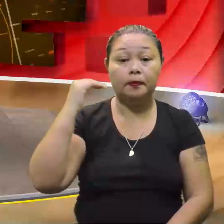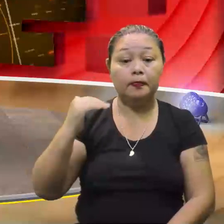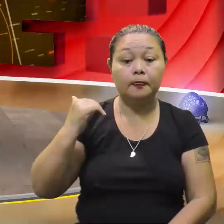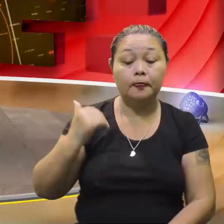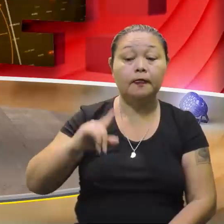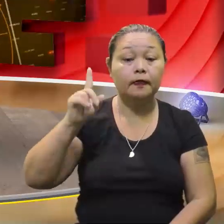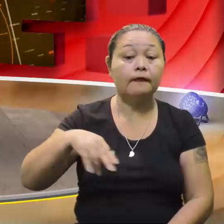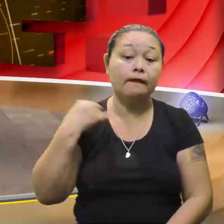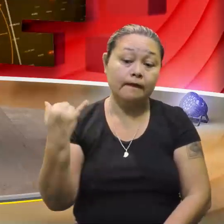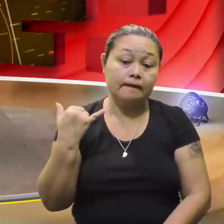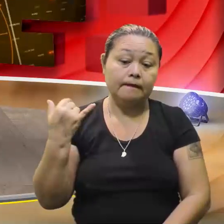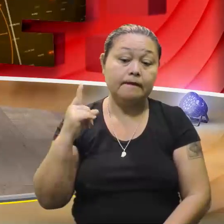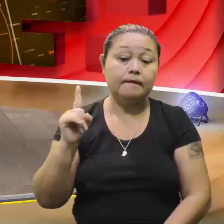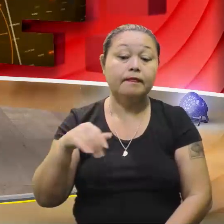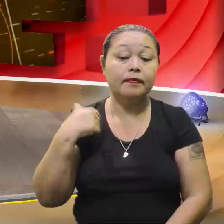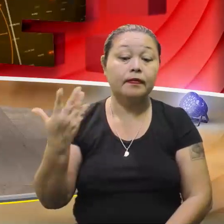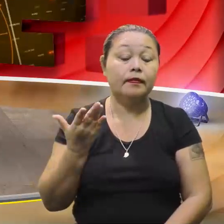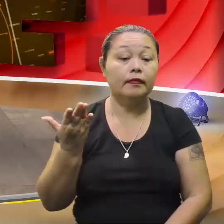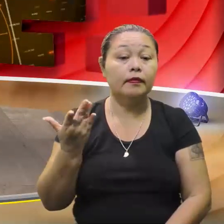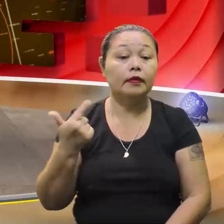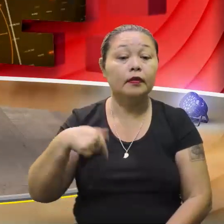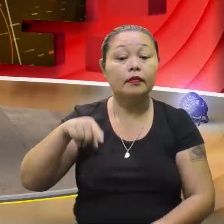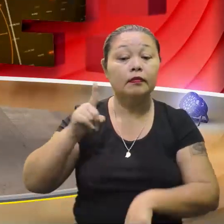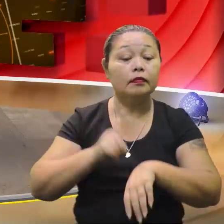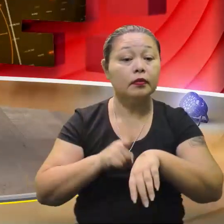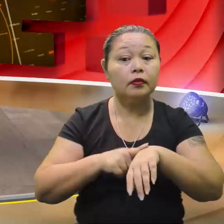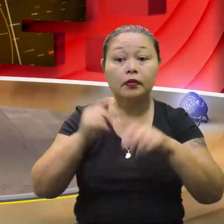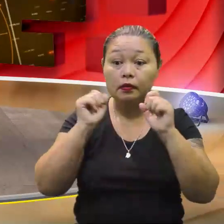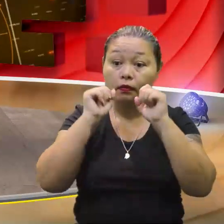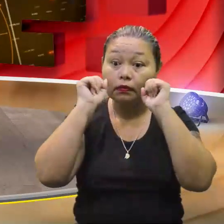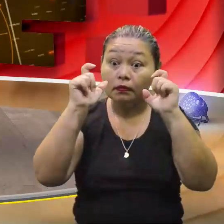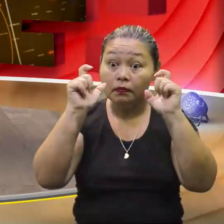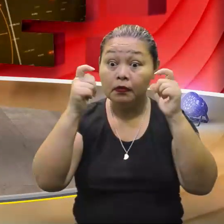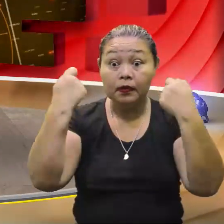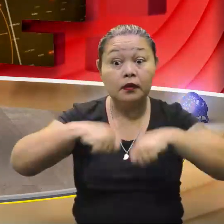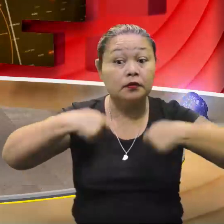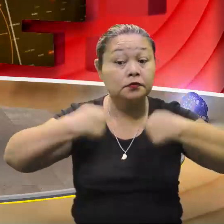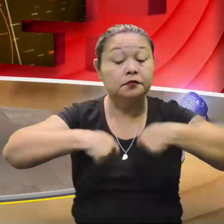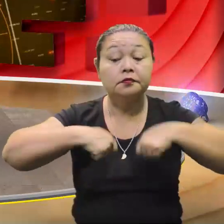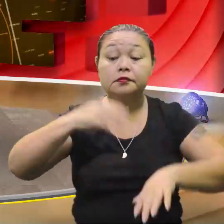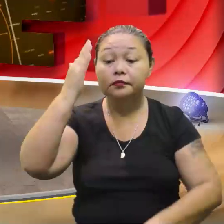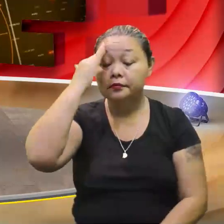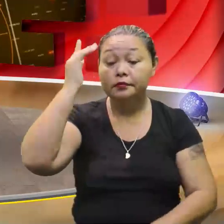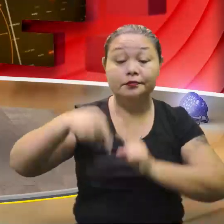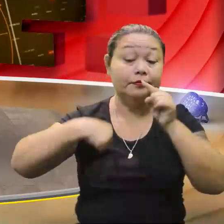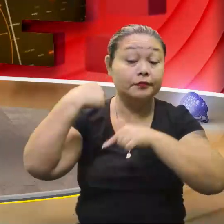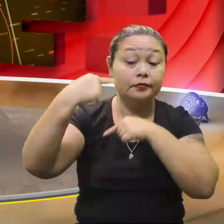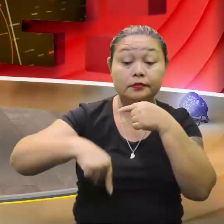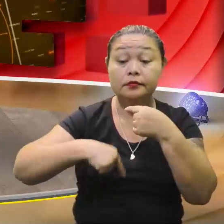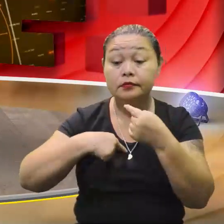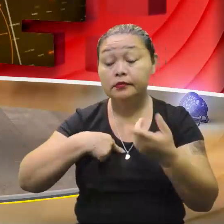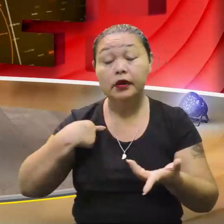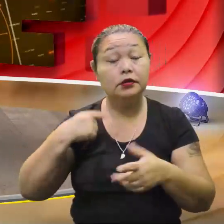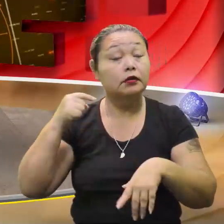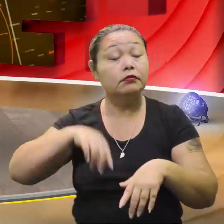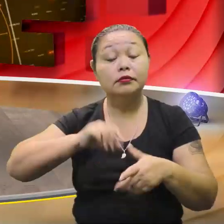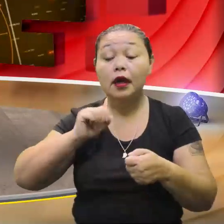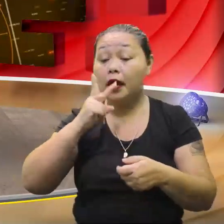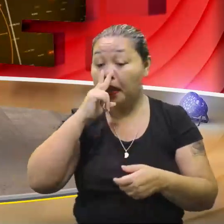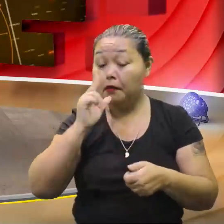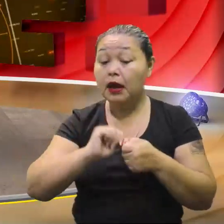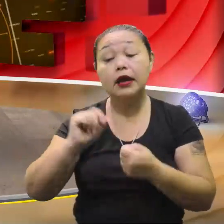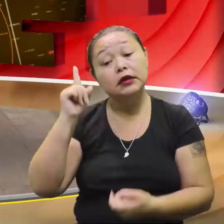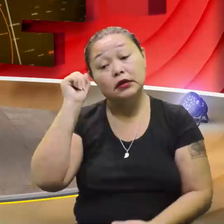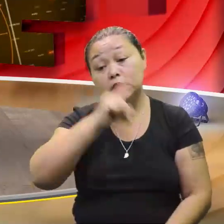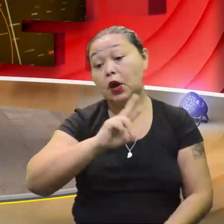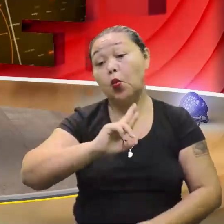é fundamental. E agora é hora de muita atenção. Você precisa entender, porque depois fica no automático. Parece que é